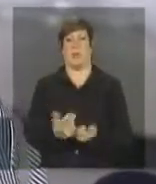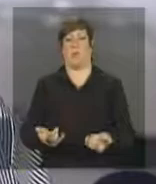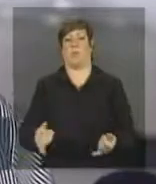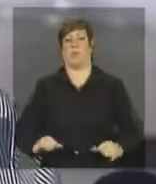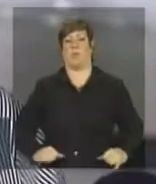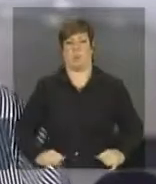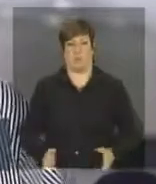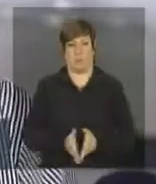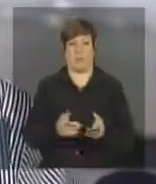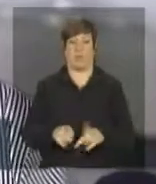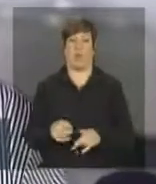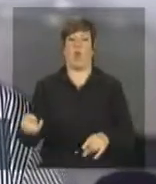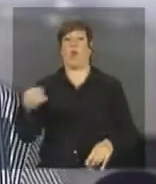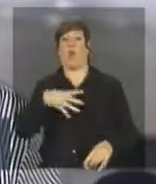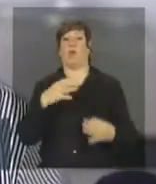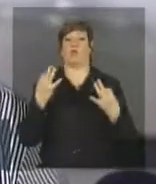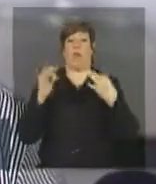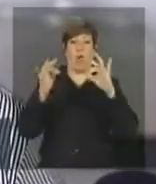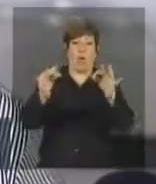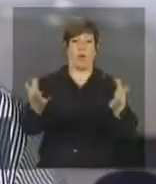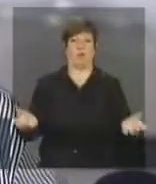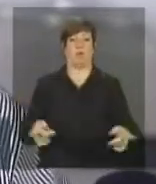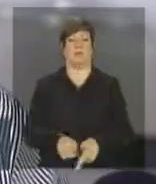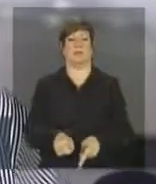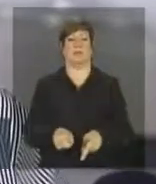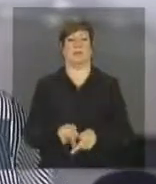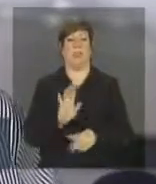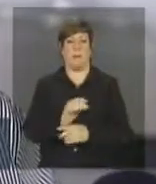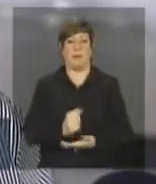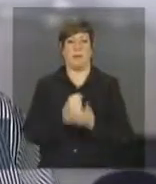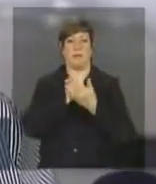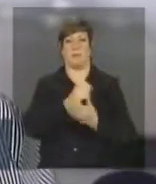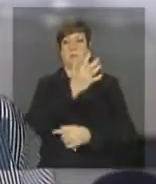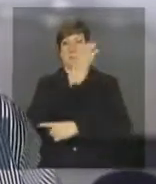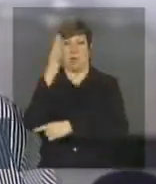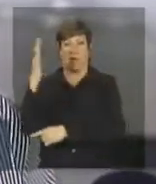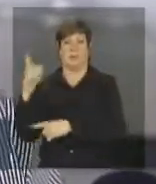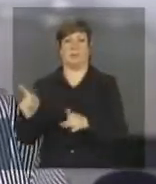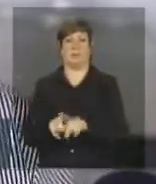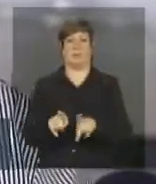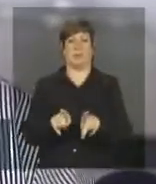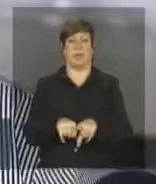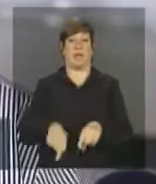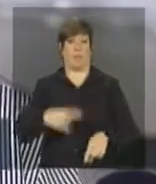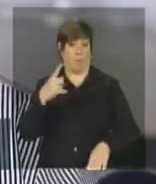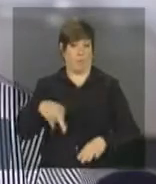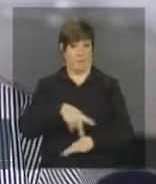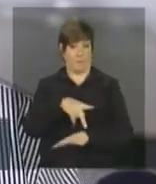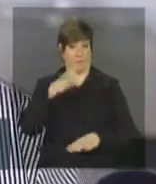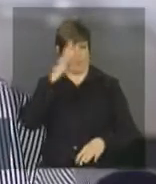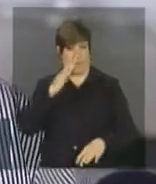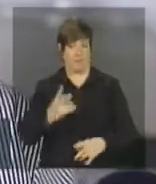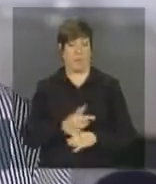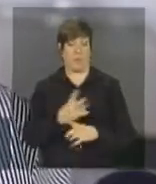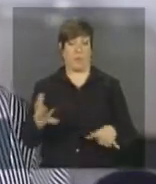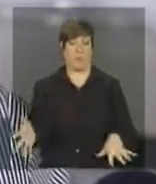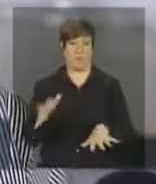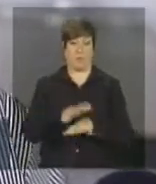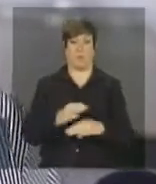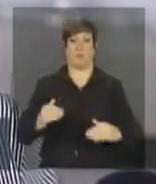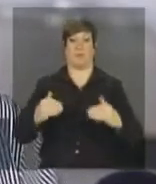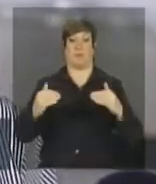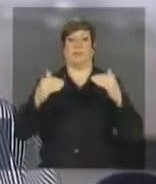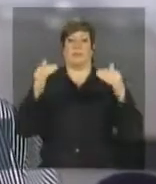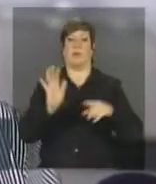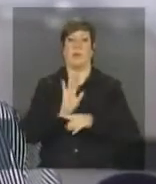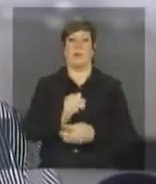tecnológica, quer naquilo que é a conservação, proteção do meio ambiente um país que procura crescer, incluir e proteger e que isso